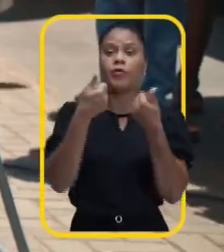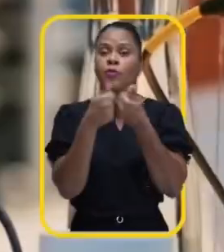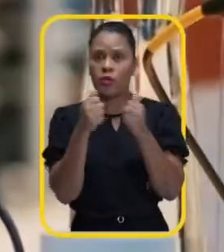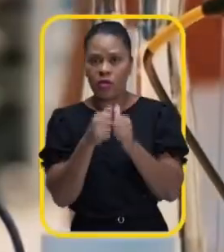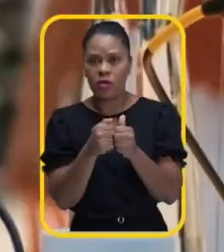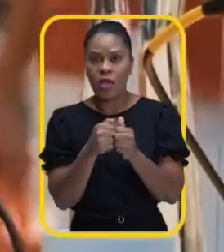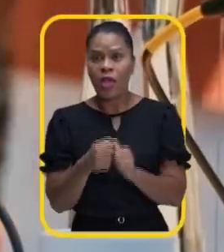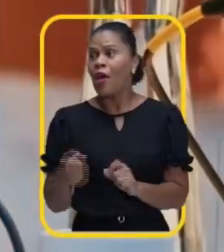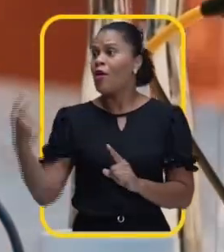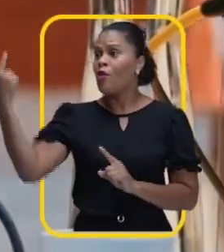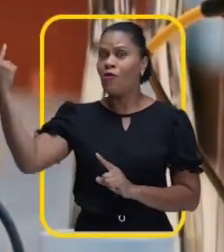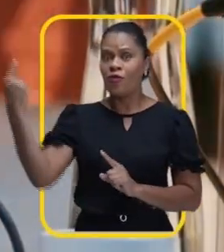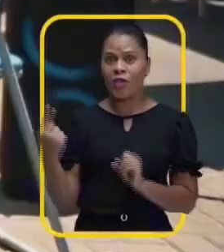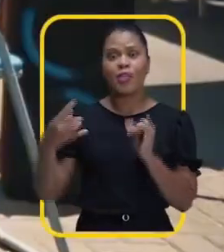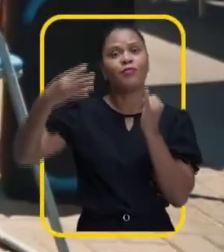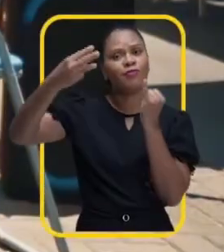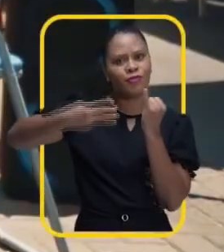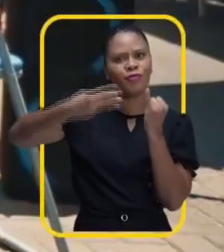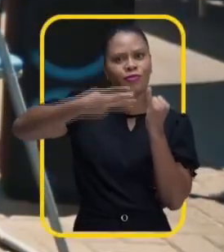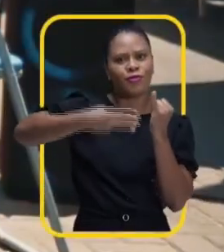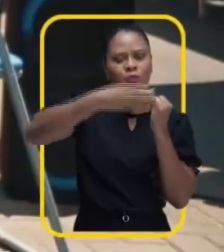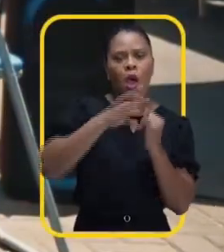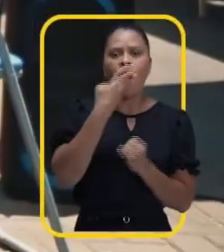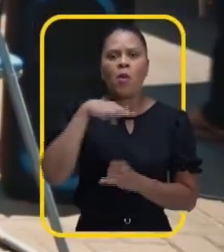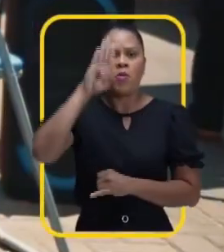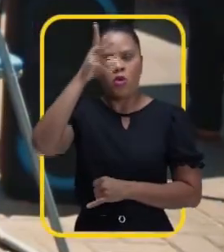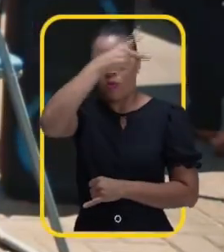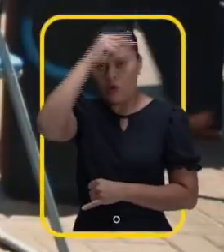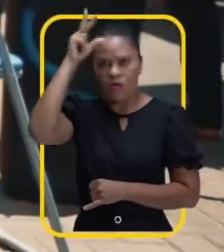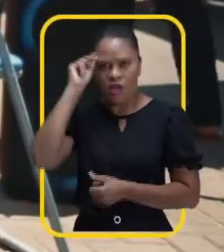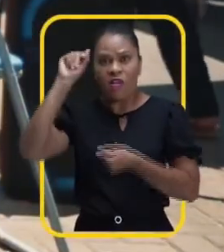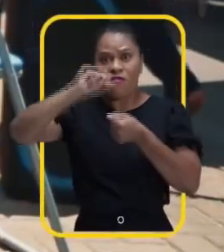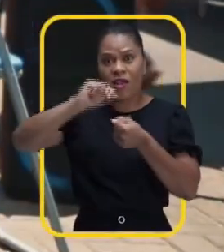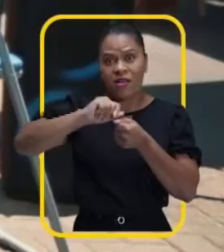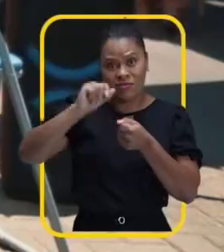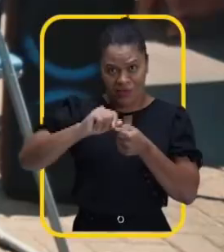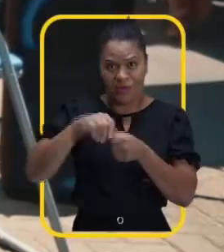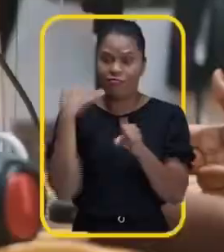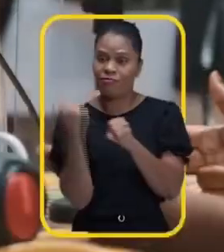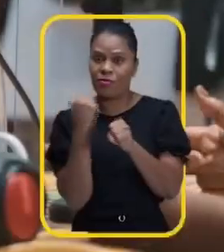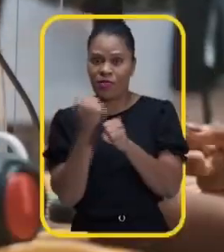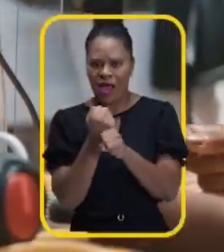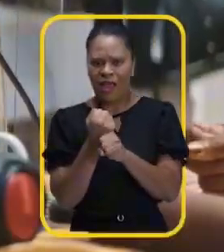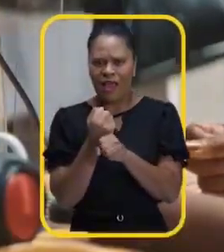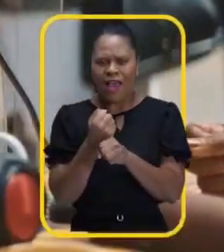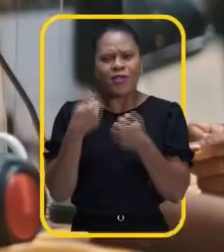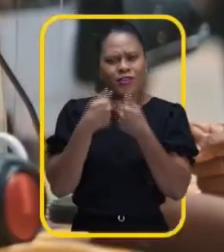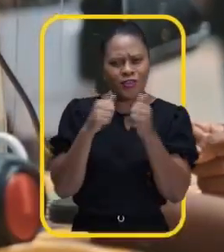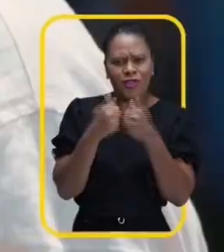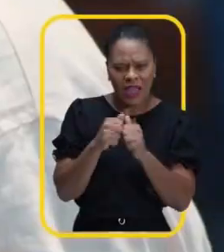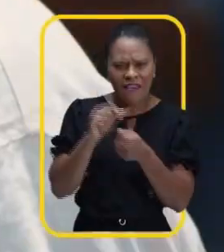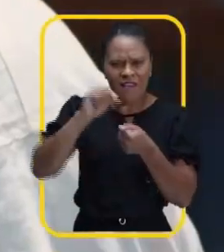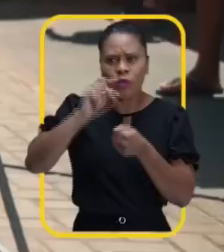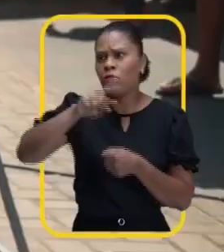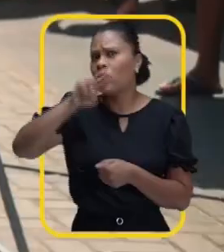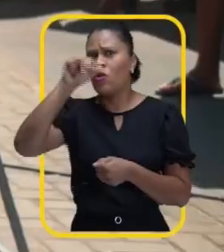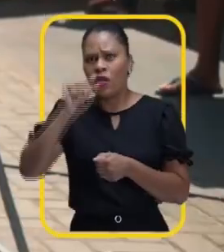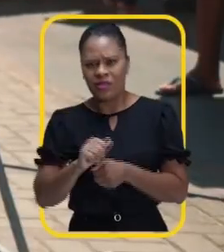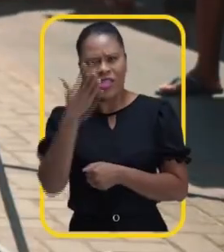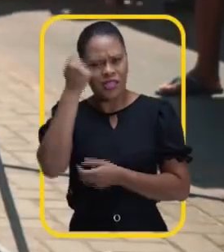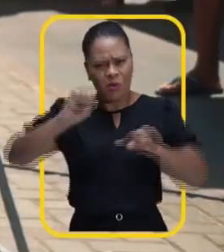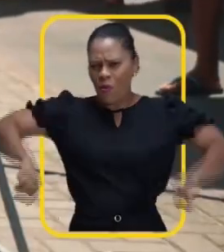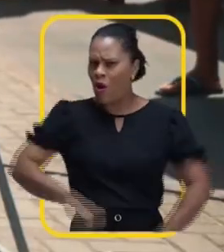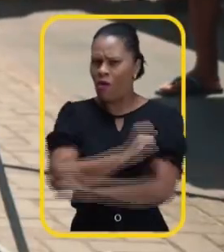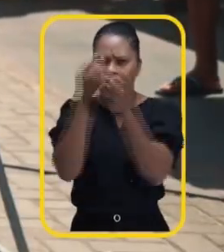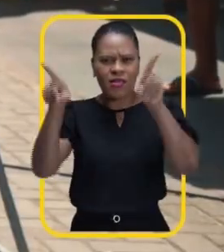de integração. Acabei de vir lá da Itaquibacanga. O prefeito Itaí prometeu fazer um terminal de integração. Fez lá na Itaquibacanga? Nunca. E